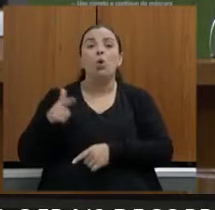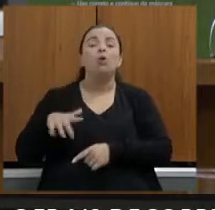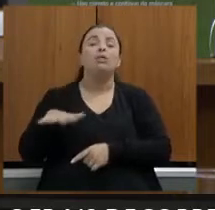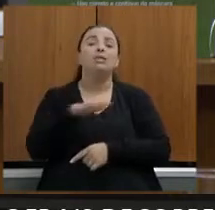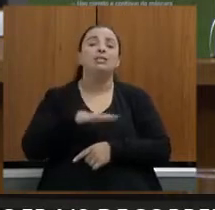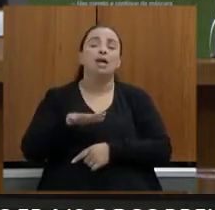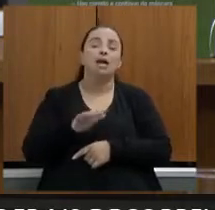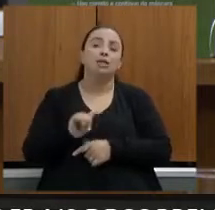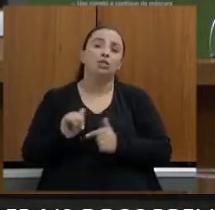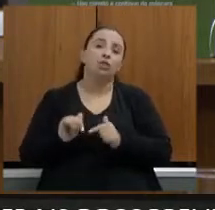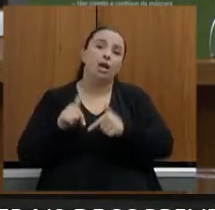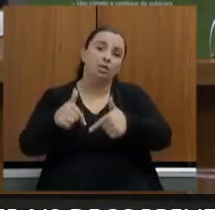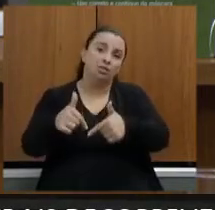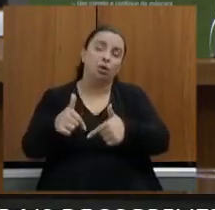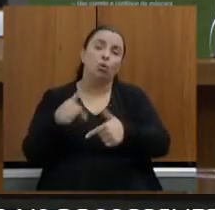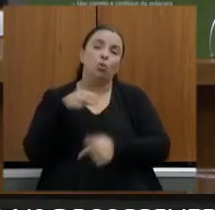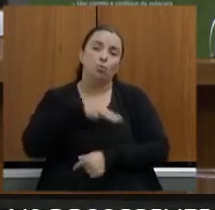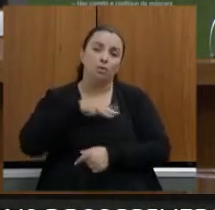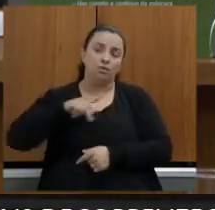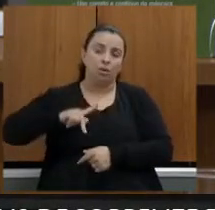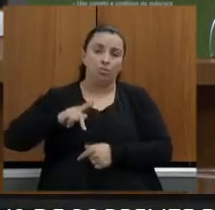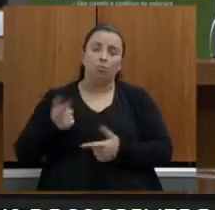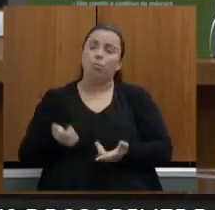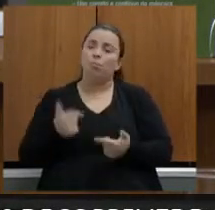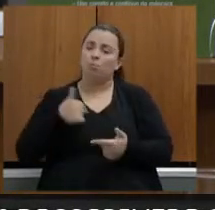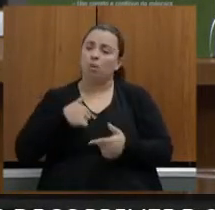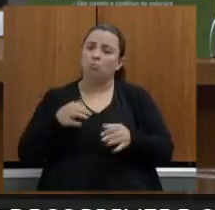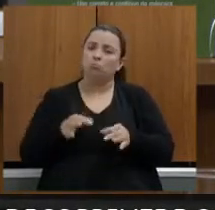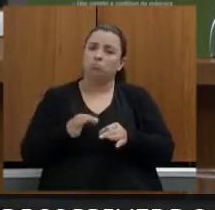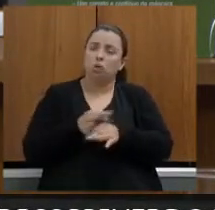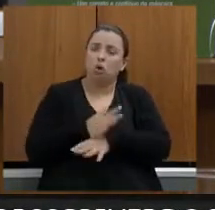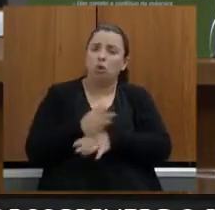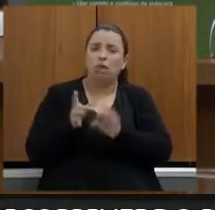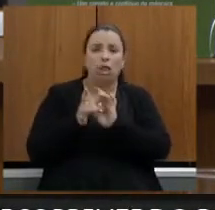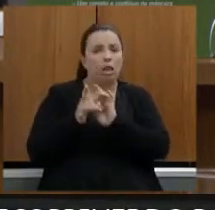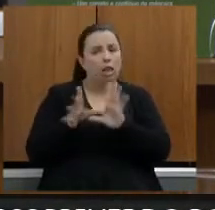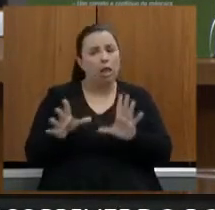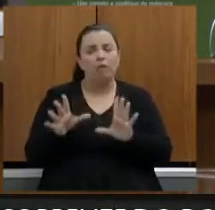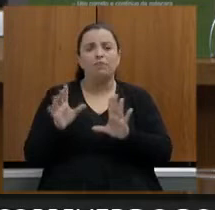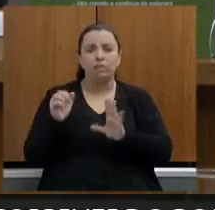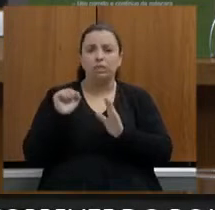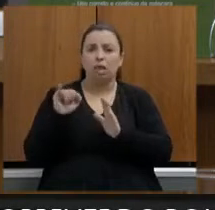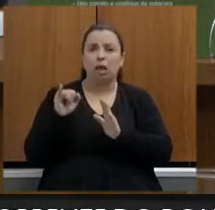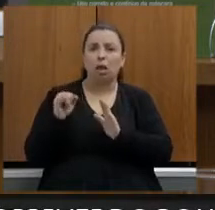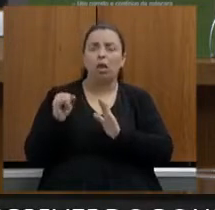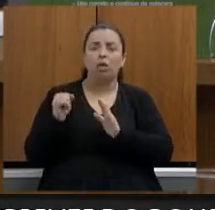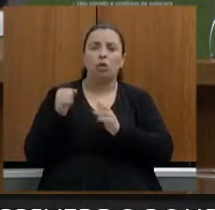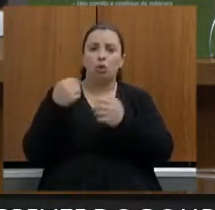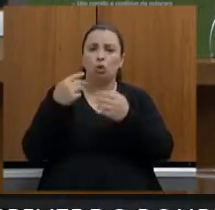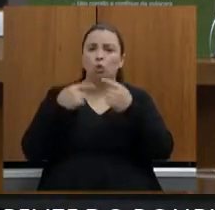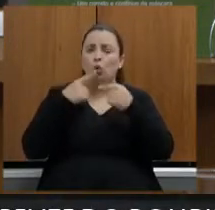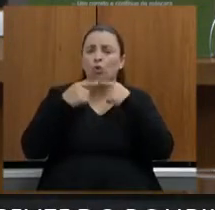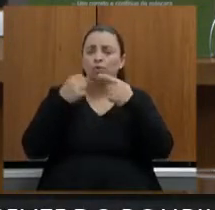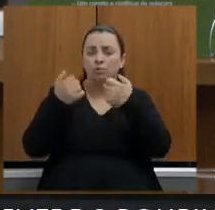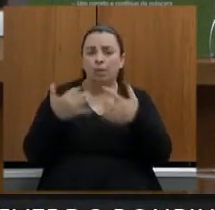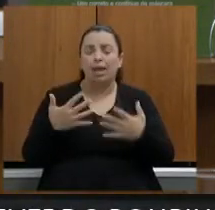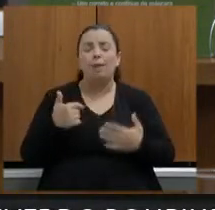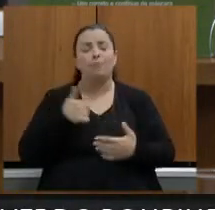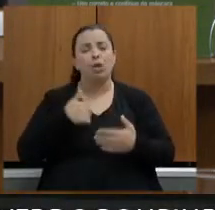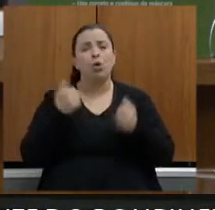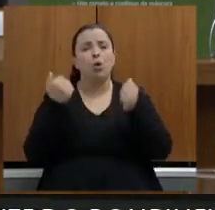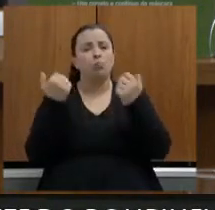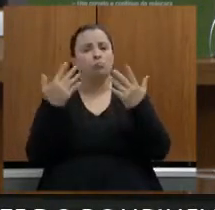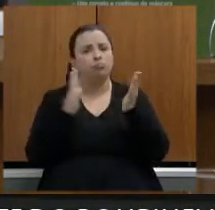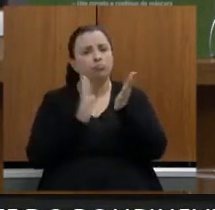Público eu fico à disposição eu queria louvar aqui o acompanhamento da iniciativa da Assembleia